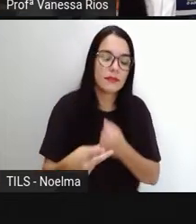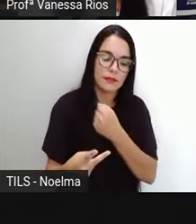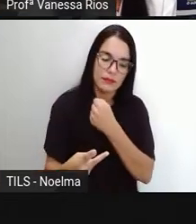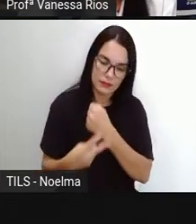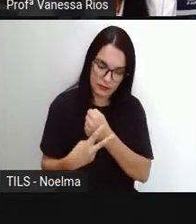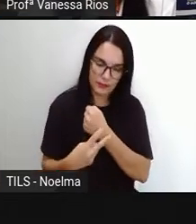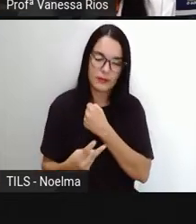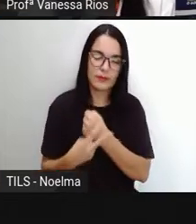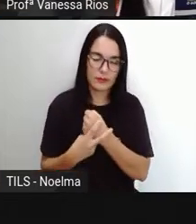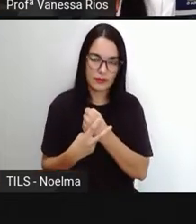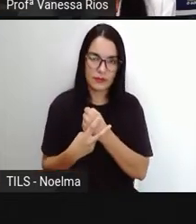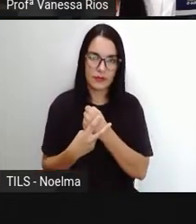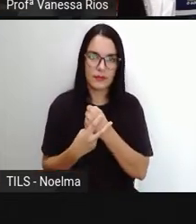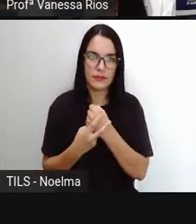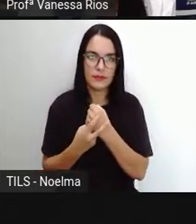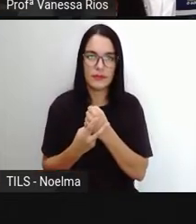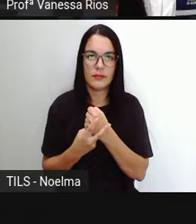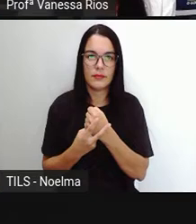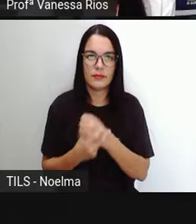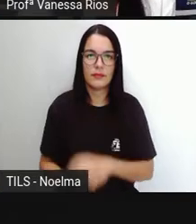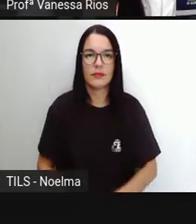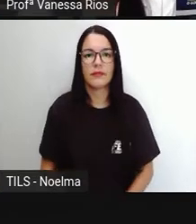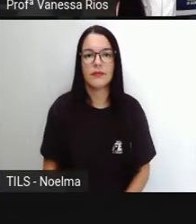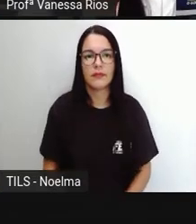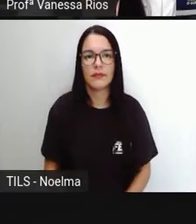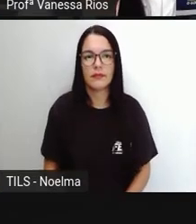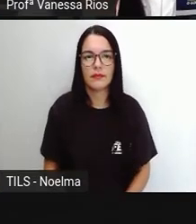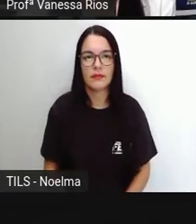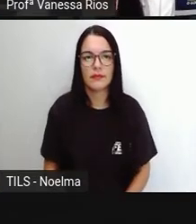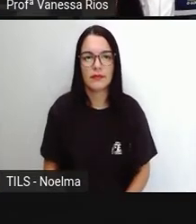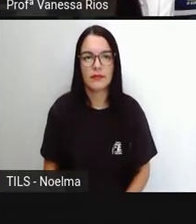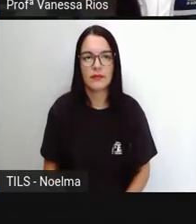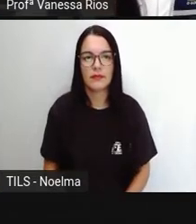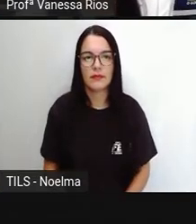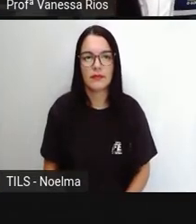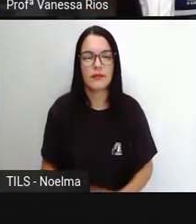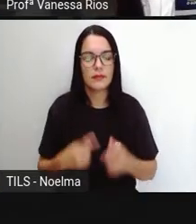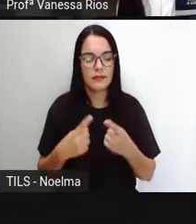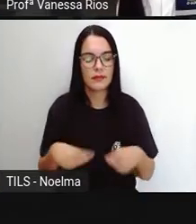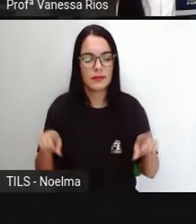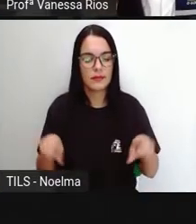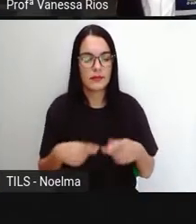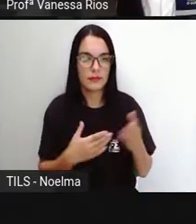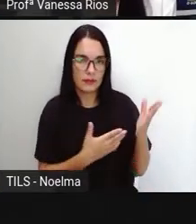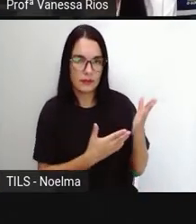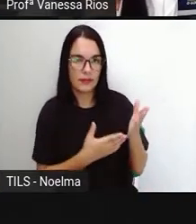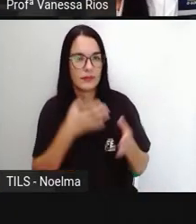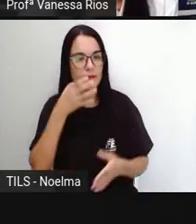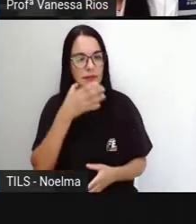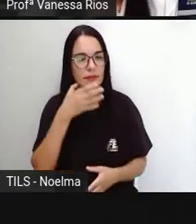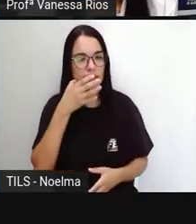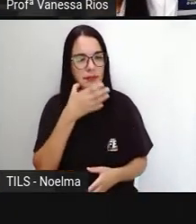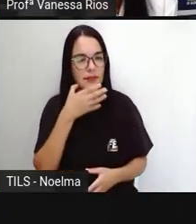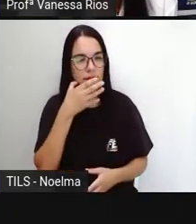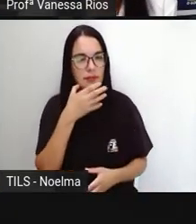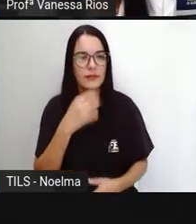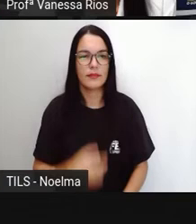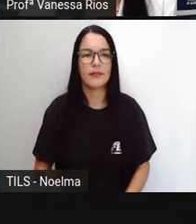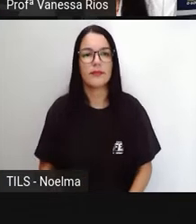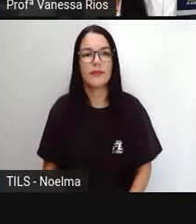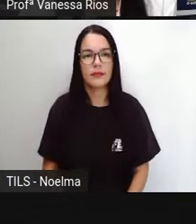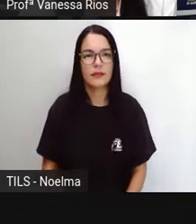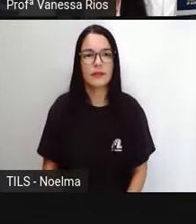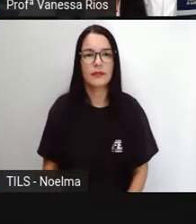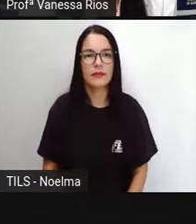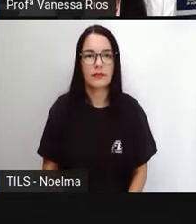verbos trazidos nesta canção. Aí a PRO vai cantar um trechinho aí para vocês lembrarem, né, de qual música